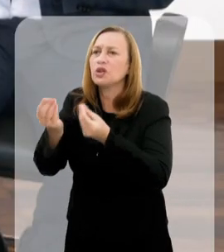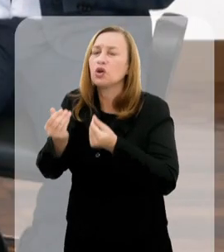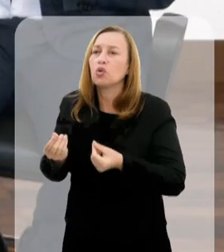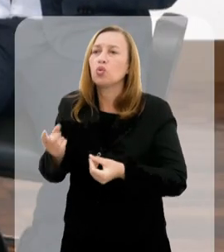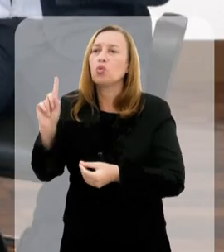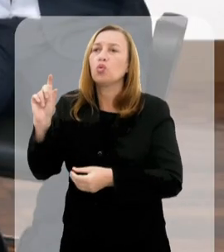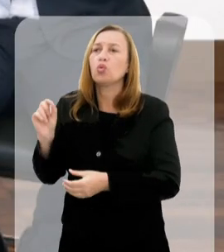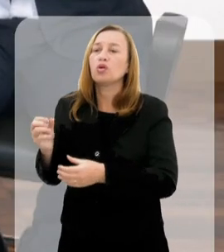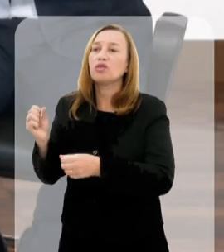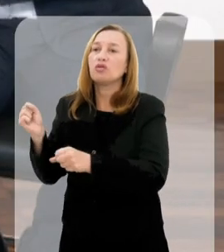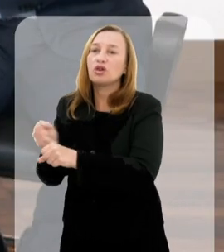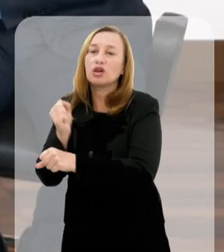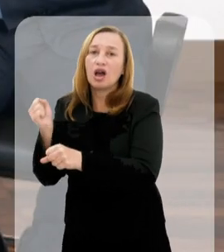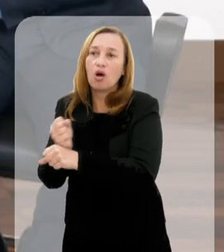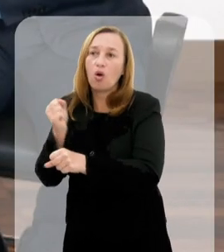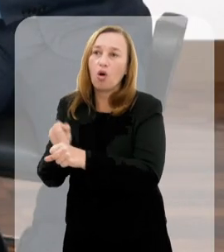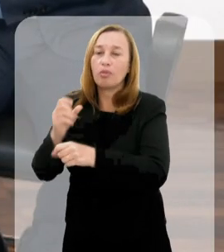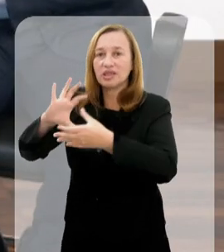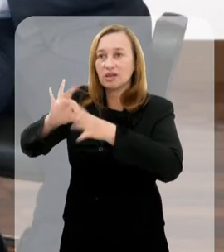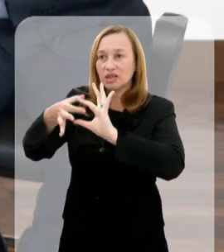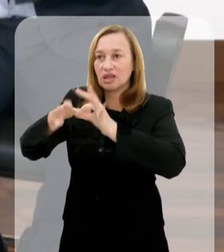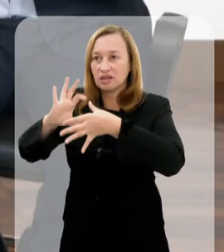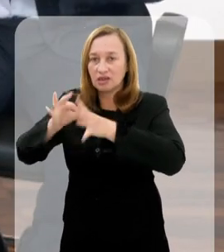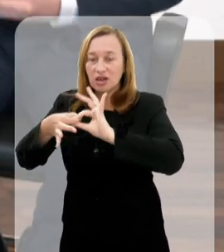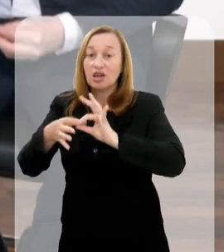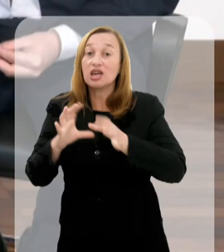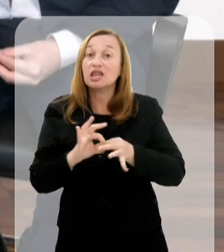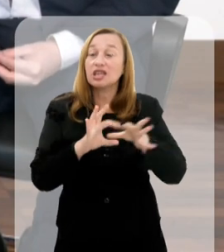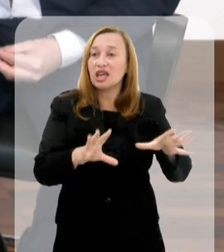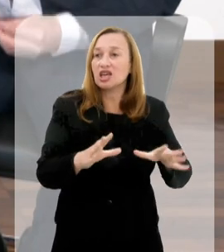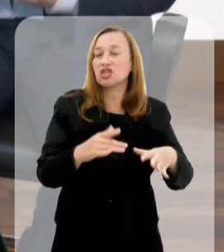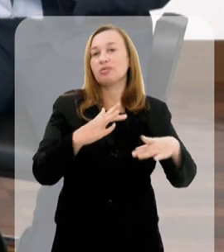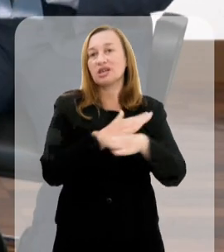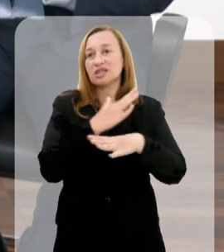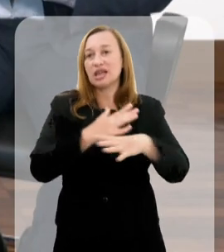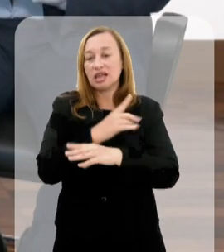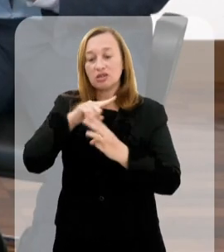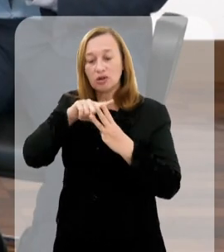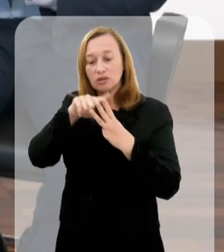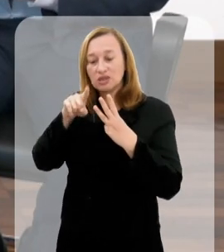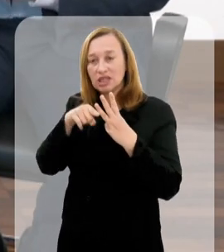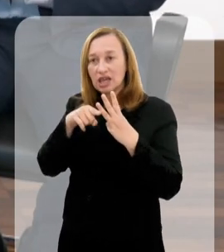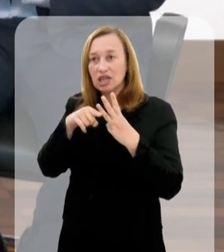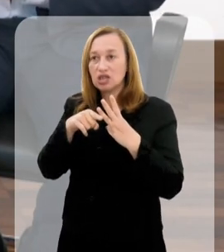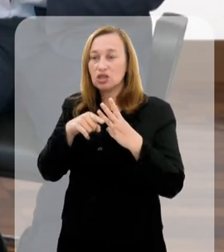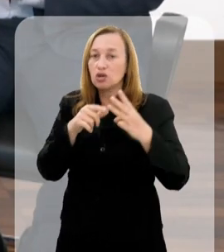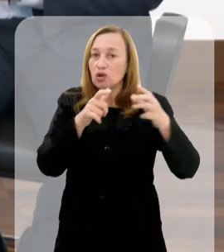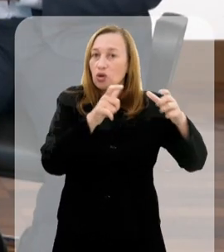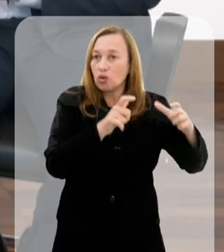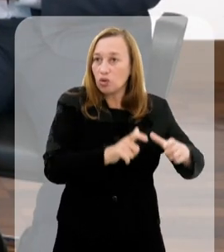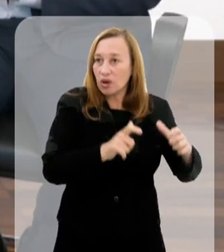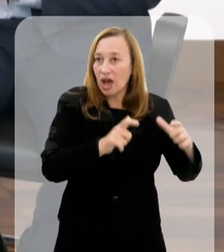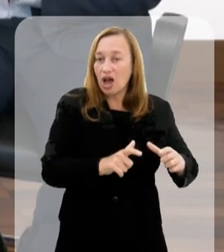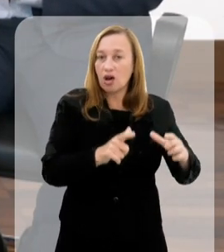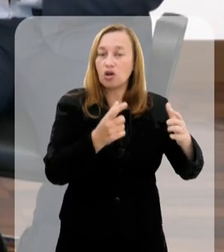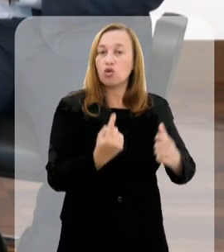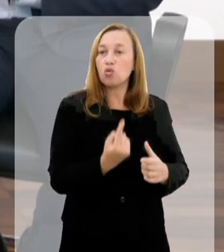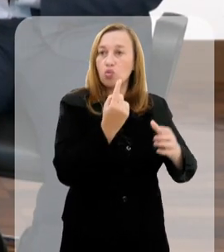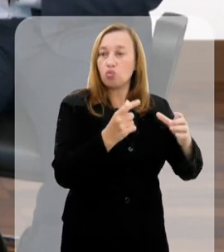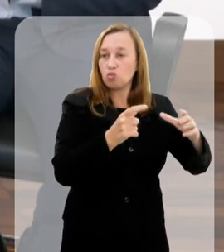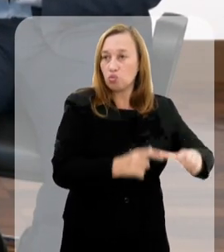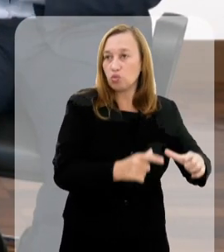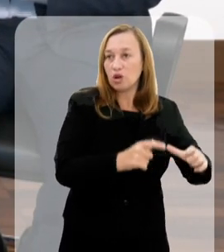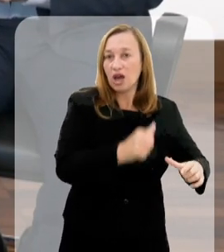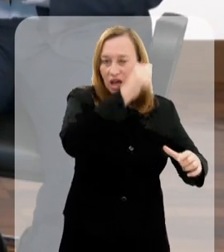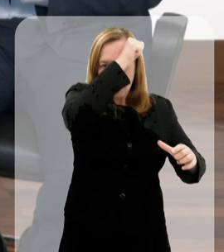do que foi produzido para a Olimpíada e o que fica para a cidade. Então, assim, são três arenas. Uma vira a escola municipal.